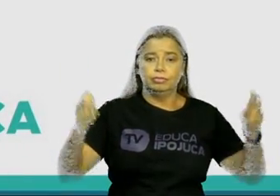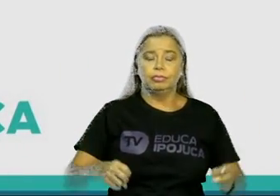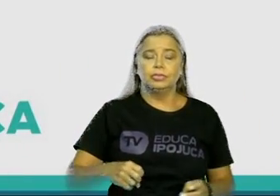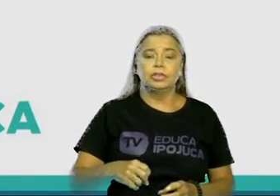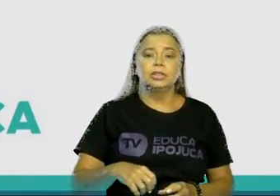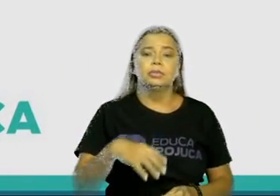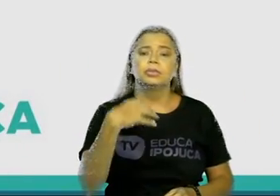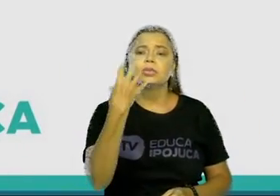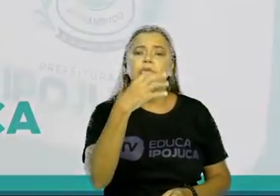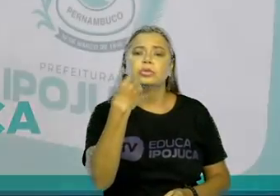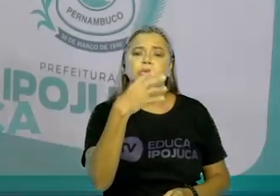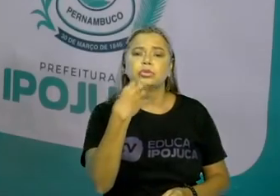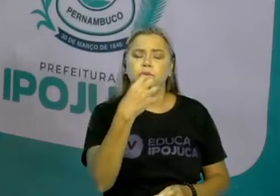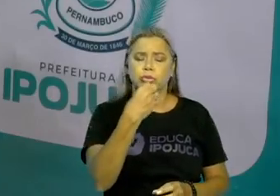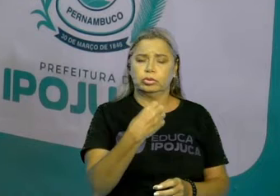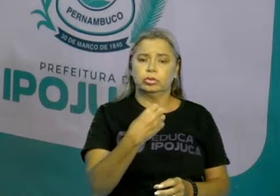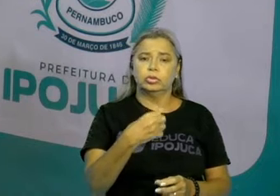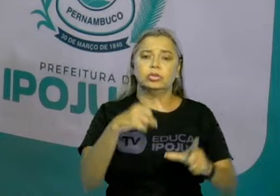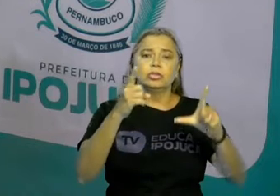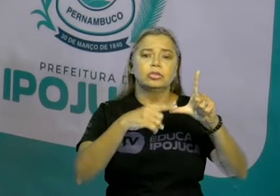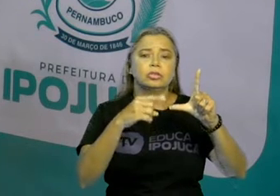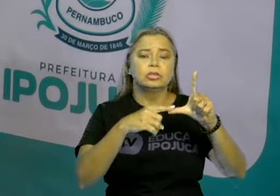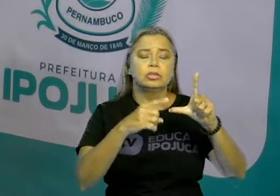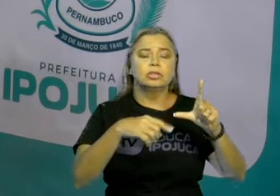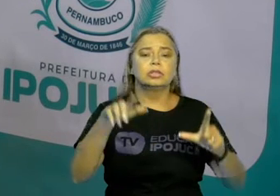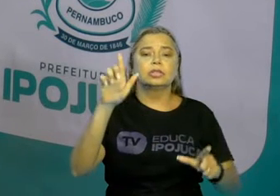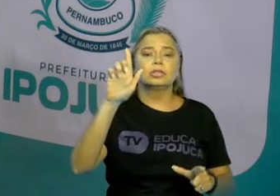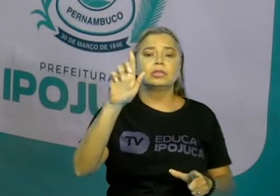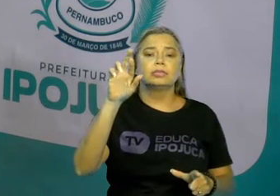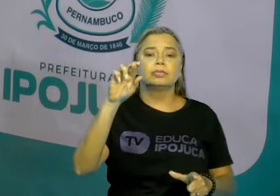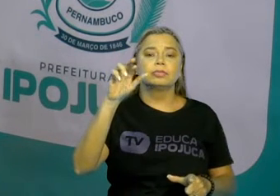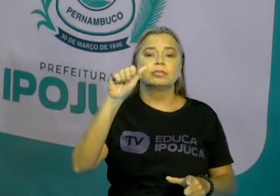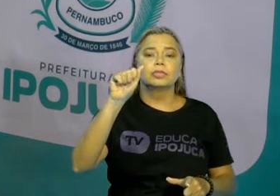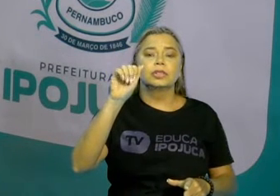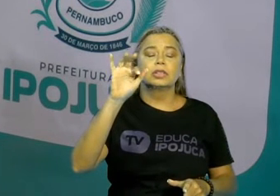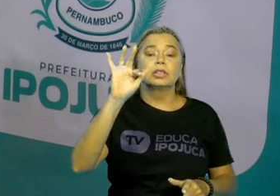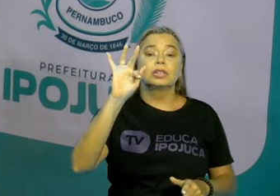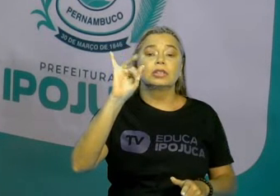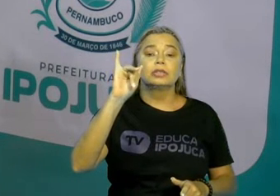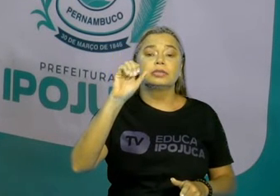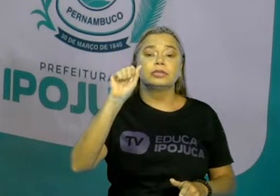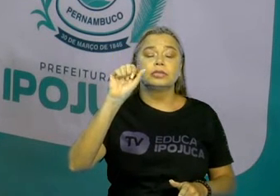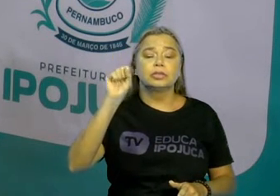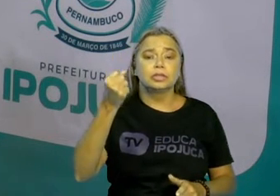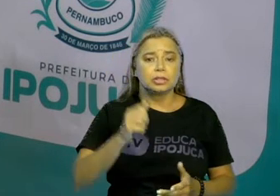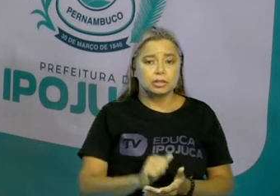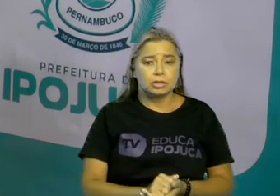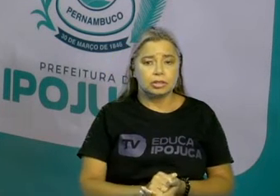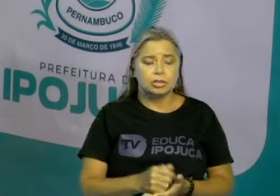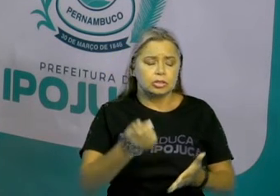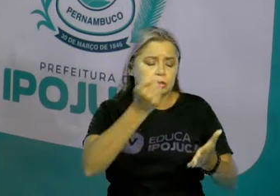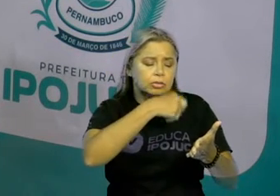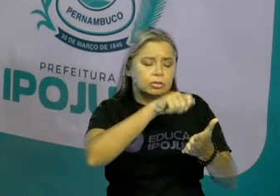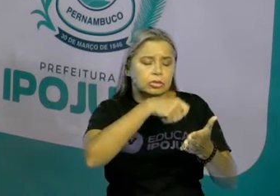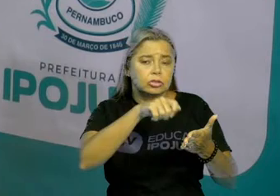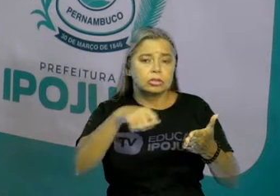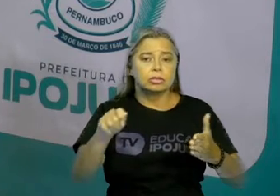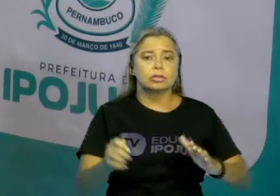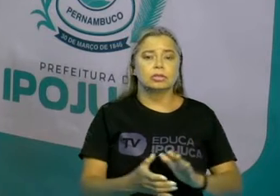letras e grafia. Portanto, a gente vai entender um pouquinho mais do som das letras e a grafia que é escrita.